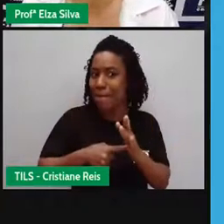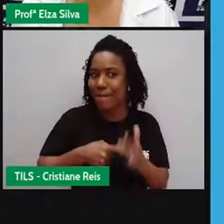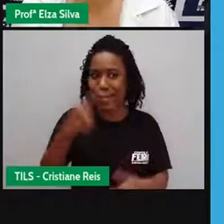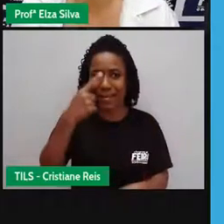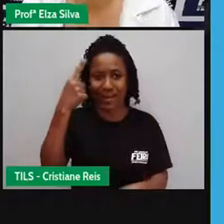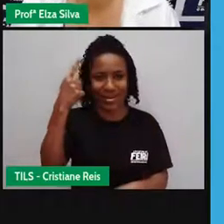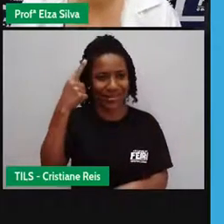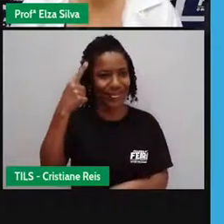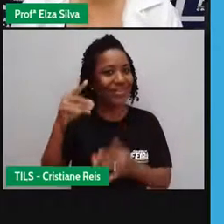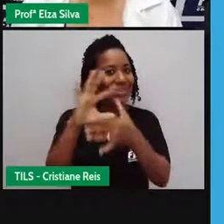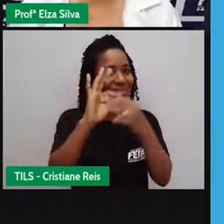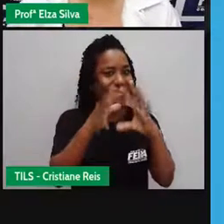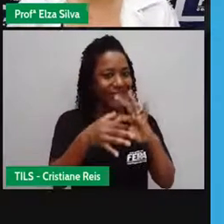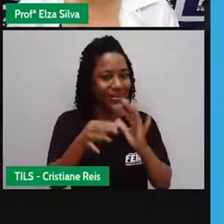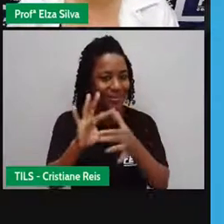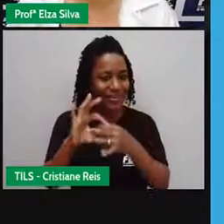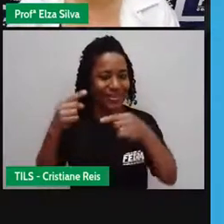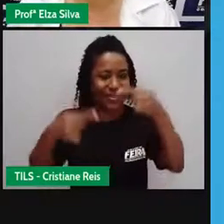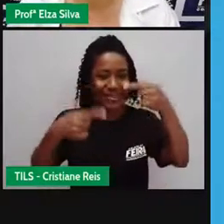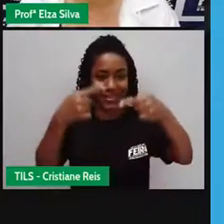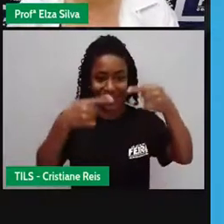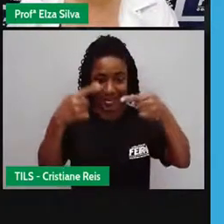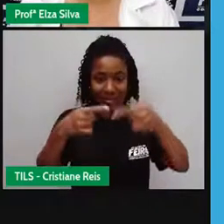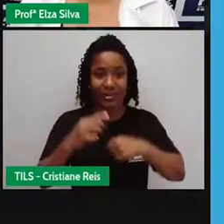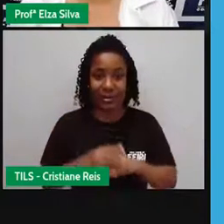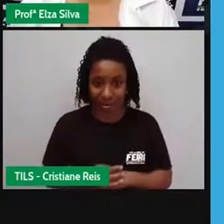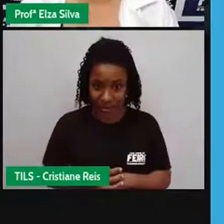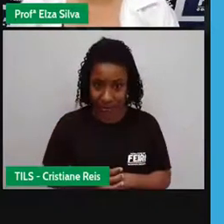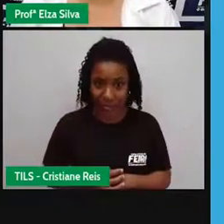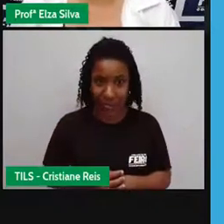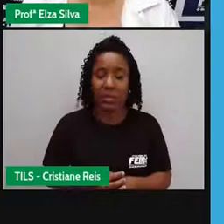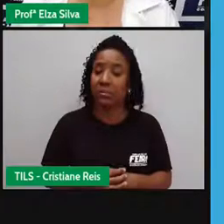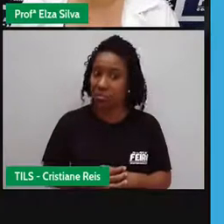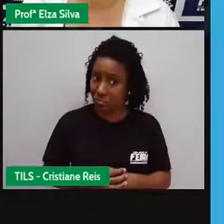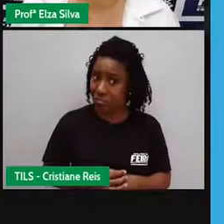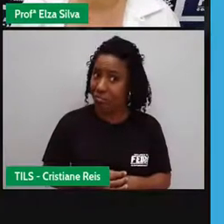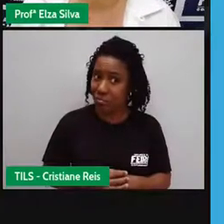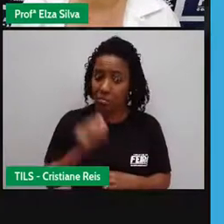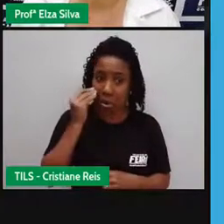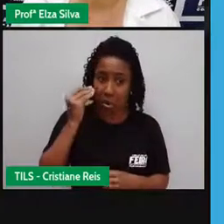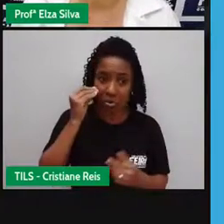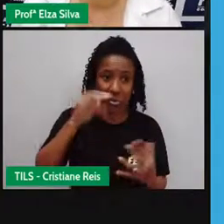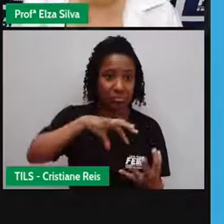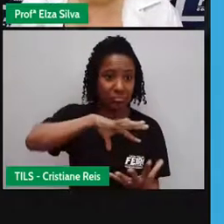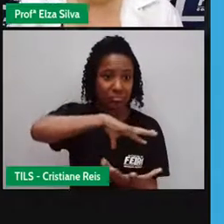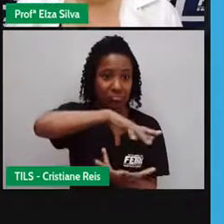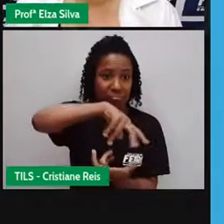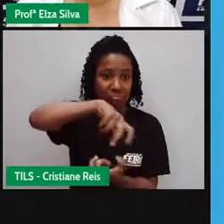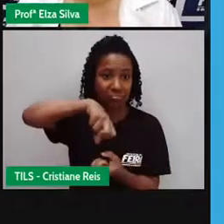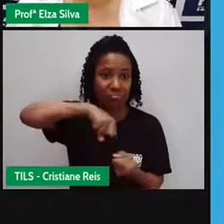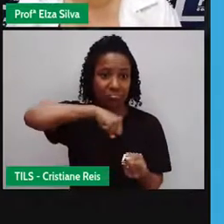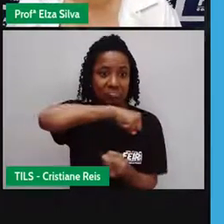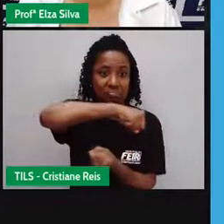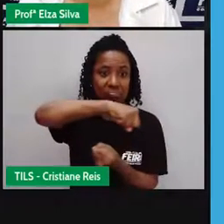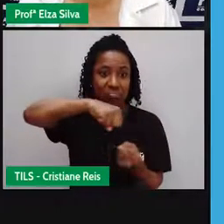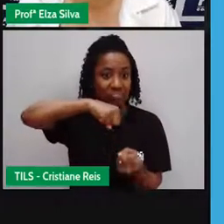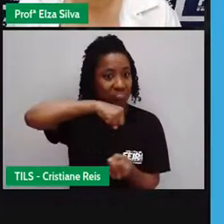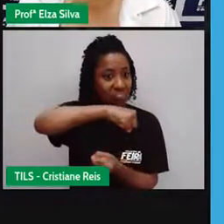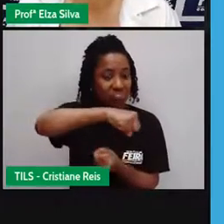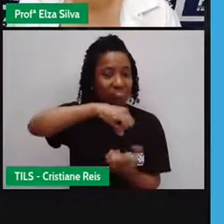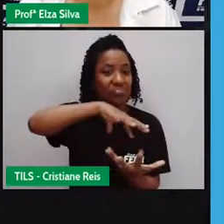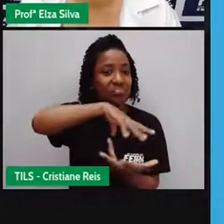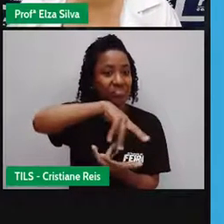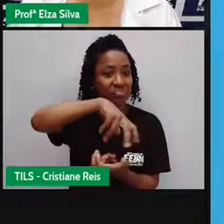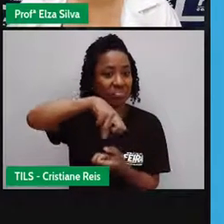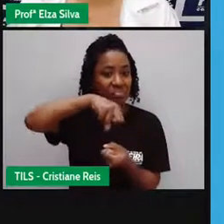E ele apresenta Um novo modelo de sociedade sustentável O público, em geral